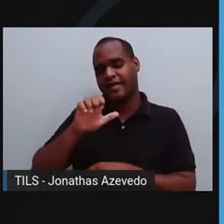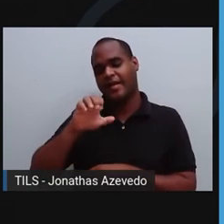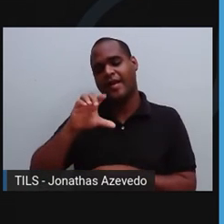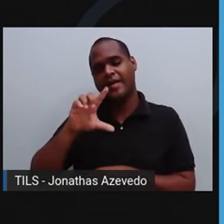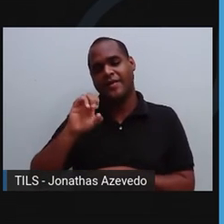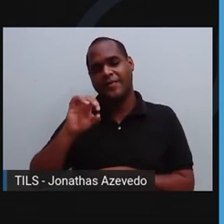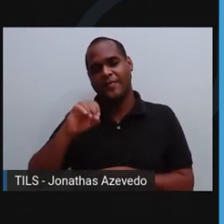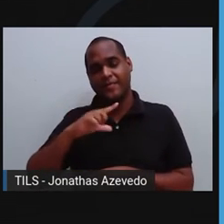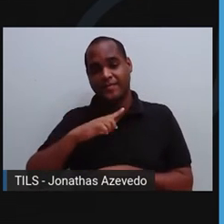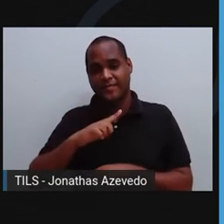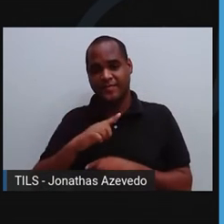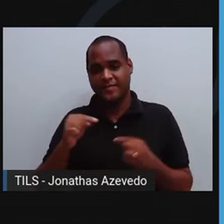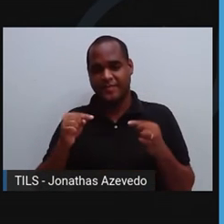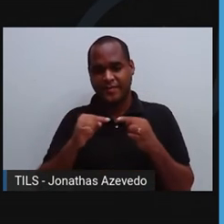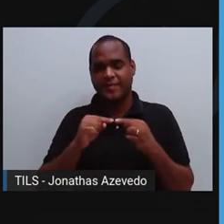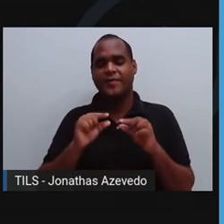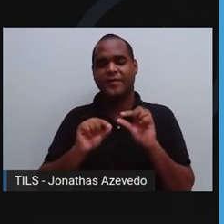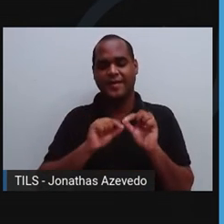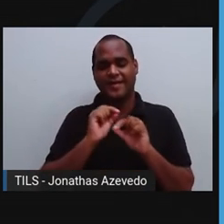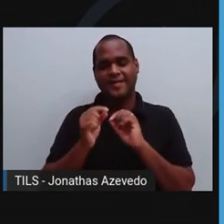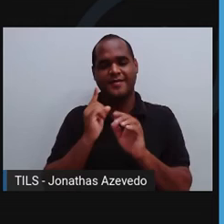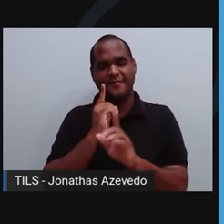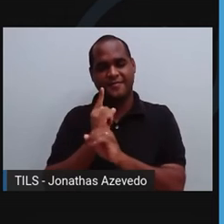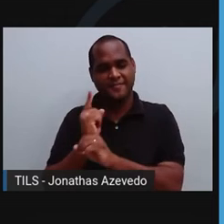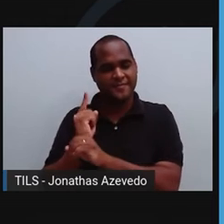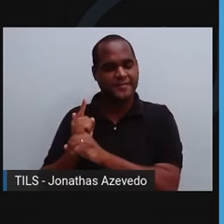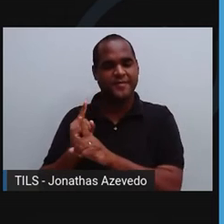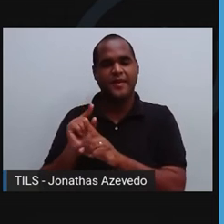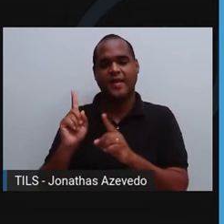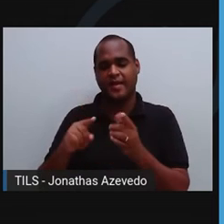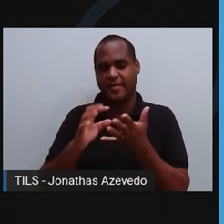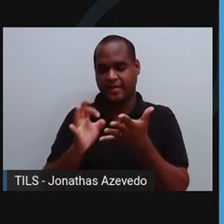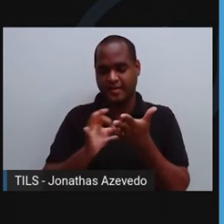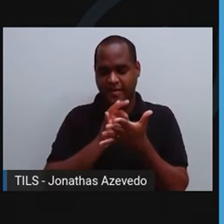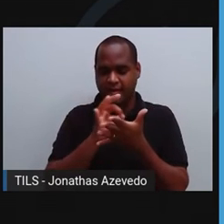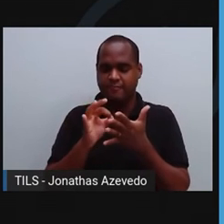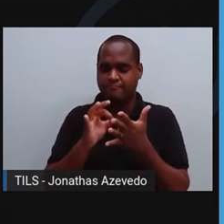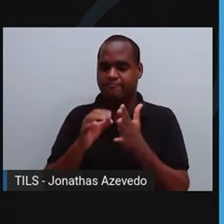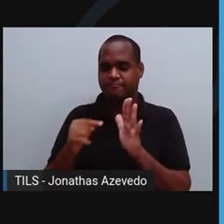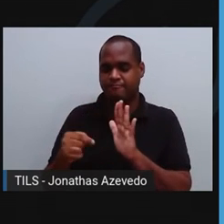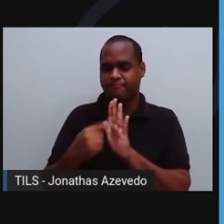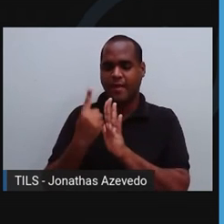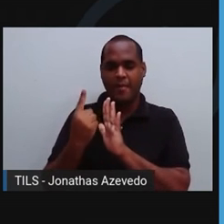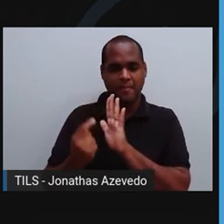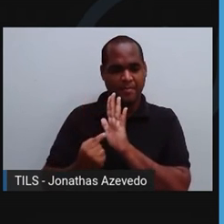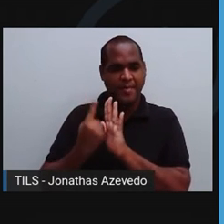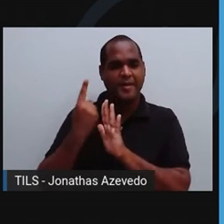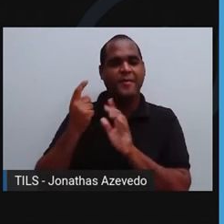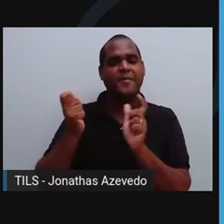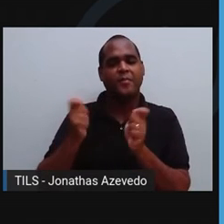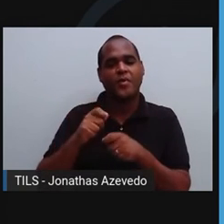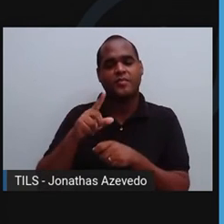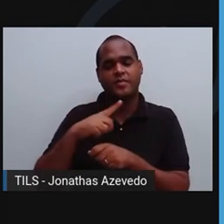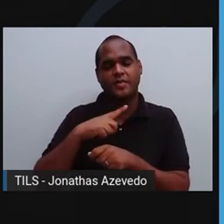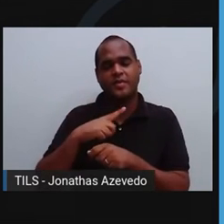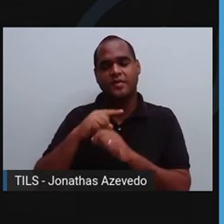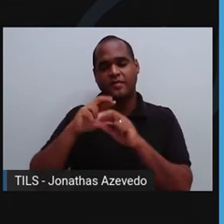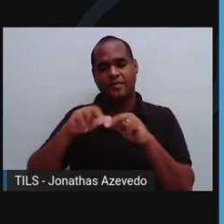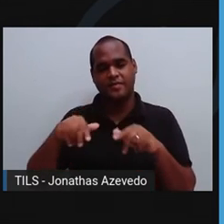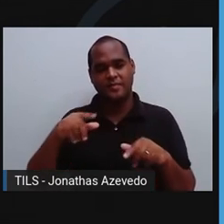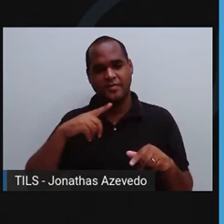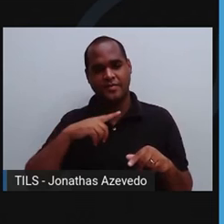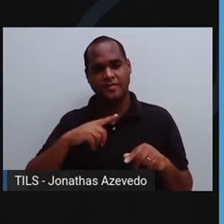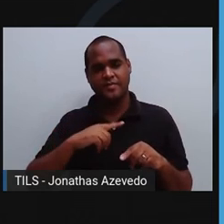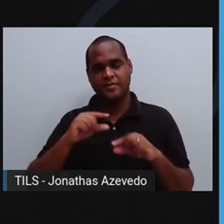também chamados de linfonodos, que são ricos em células de defesa, onde irá haver o combate de qualquer